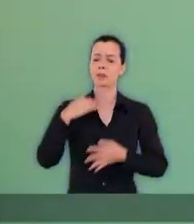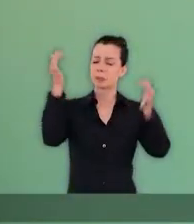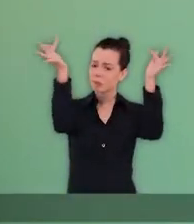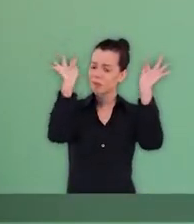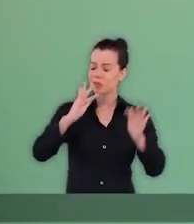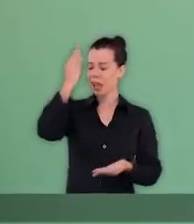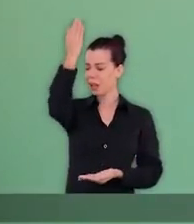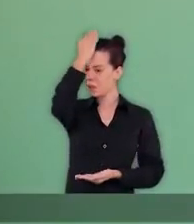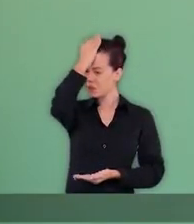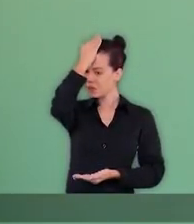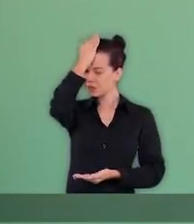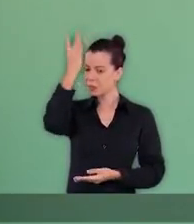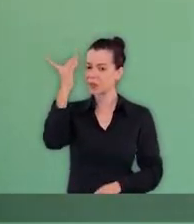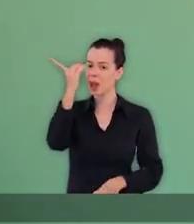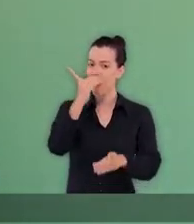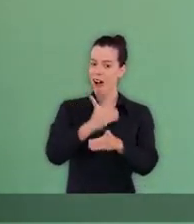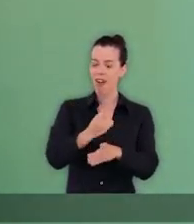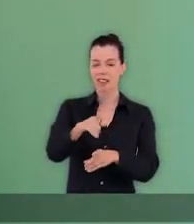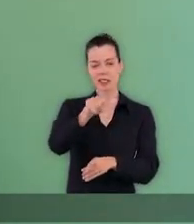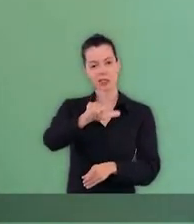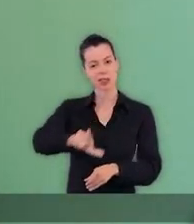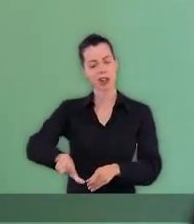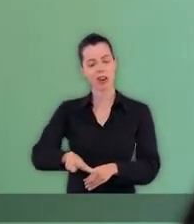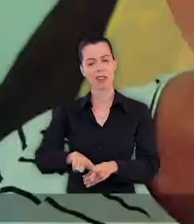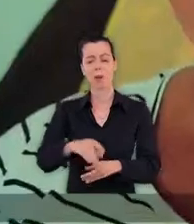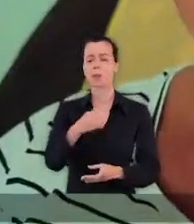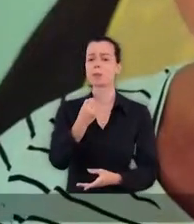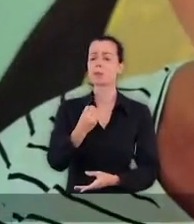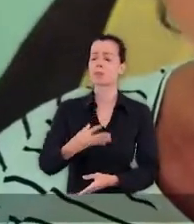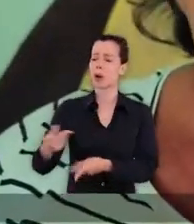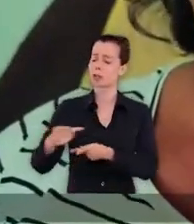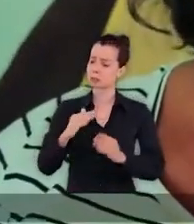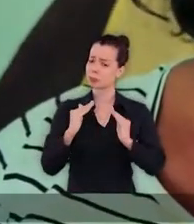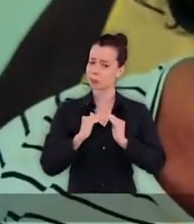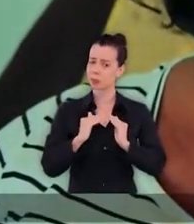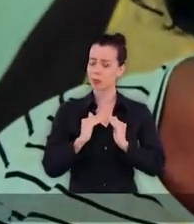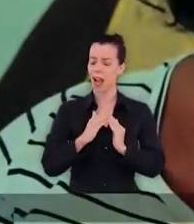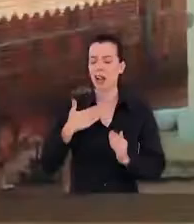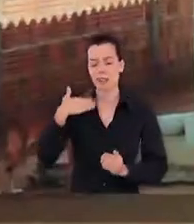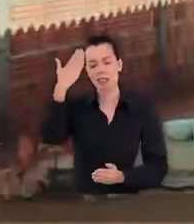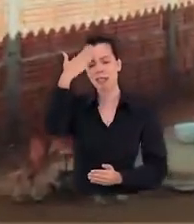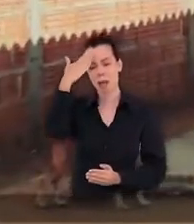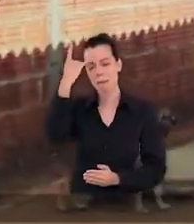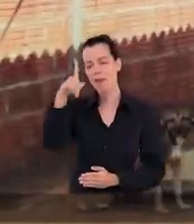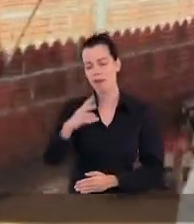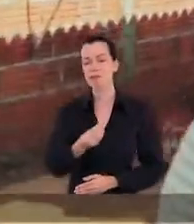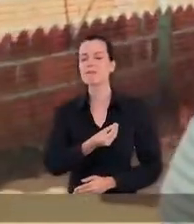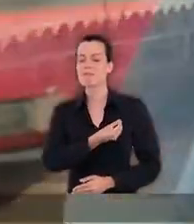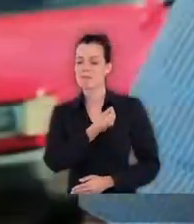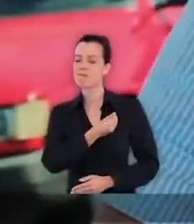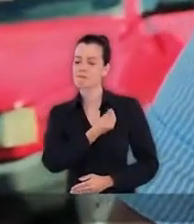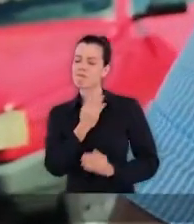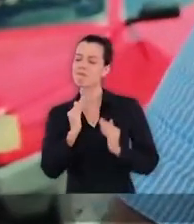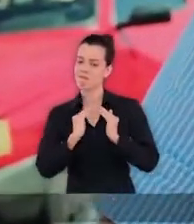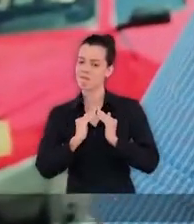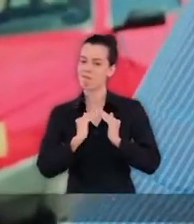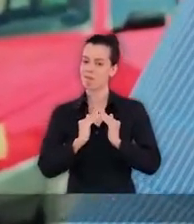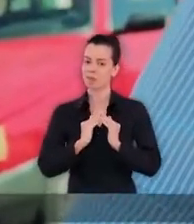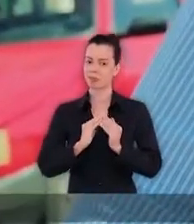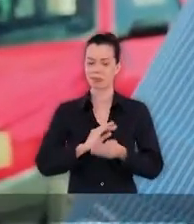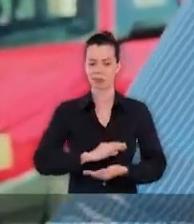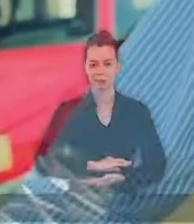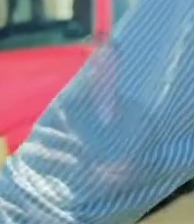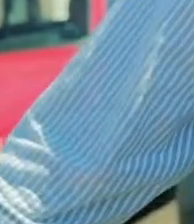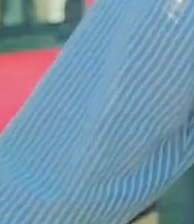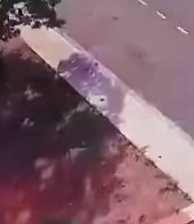Eu fico muito feliz, Marcelo, de rever você de novo. Foi muito bom você estar aqui na minha casa. Eu sabia que um dia você ia estar aqui. Um dia